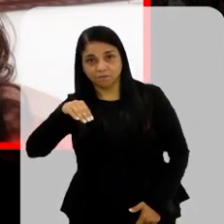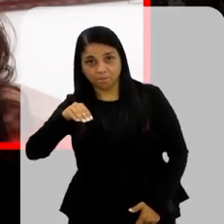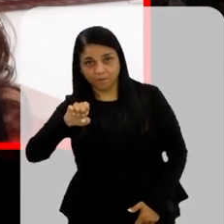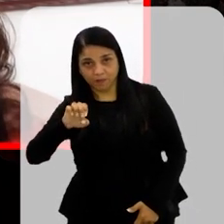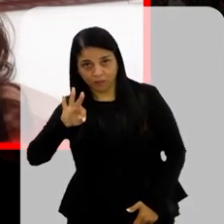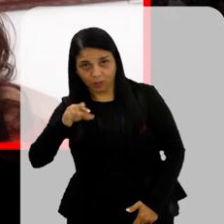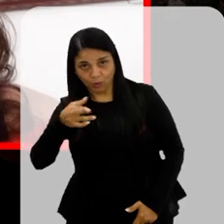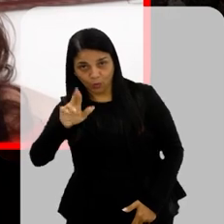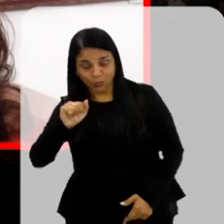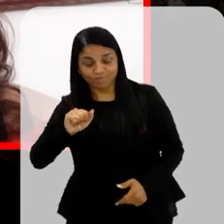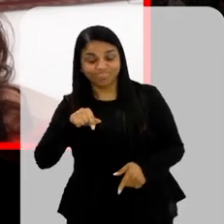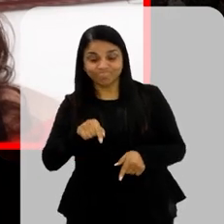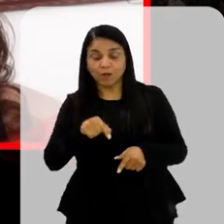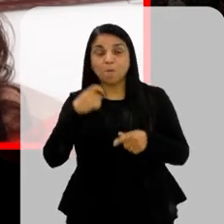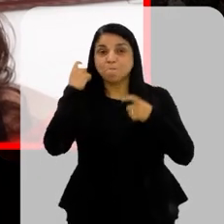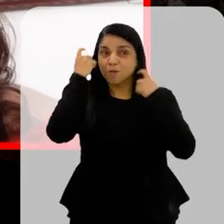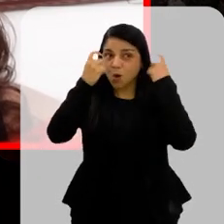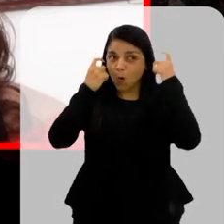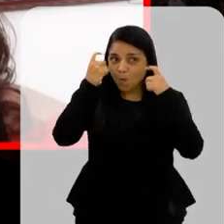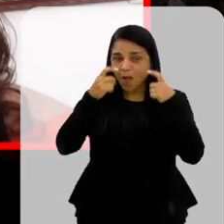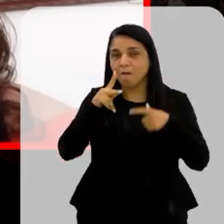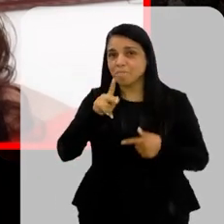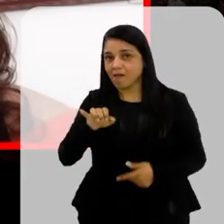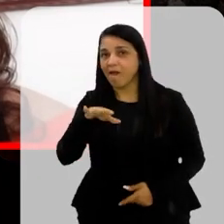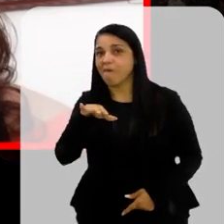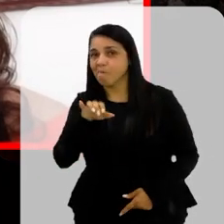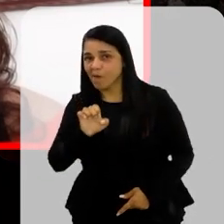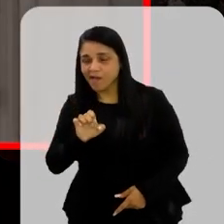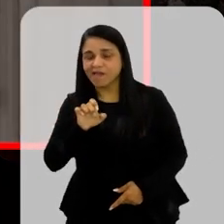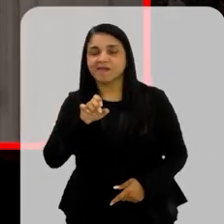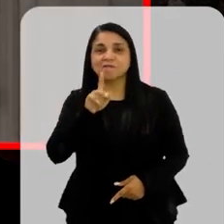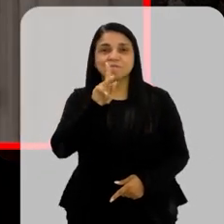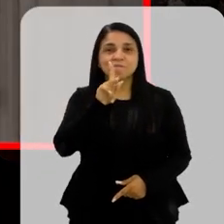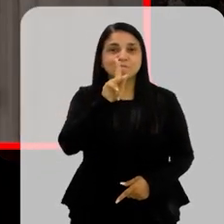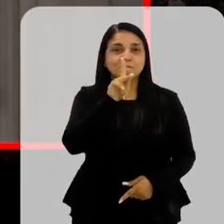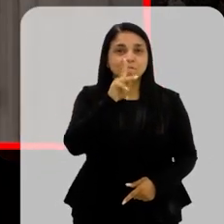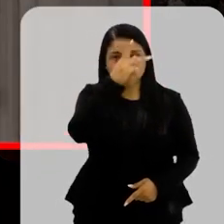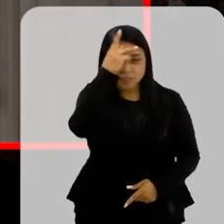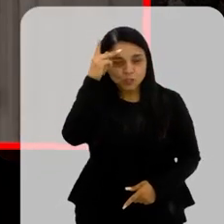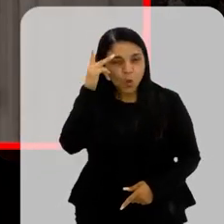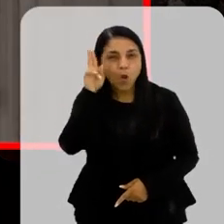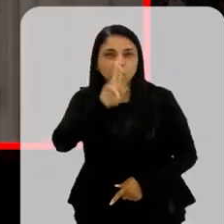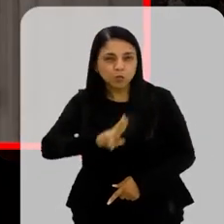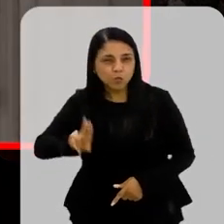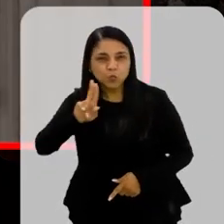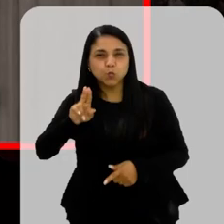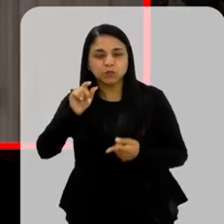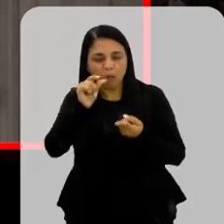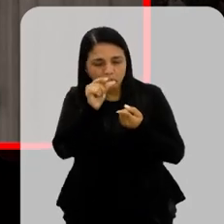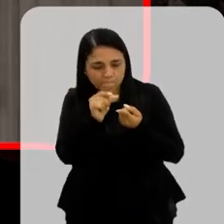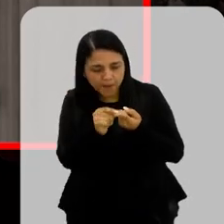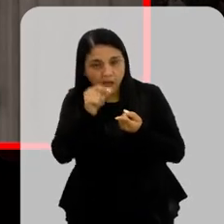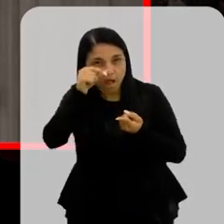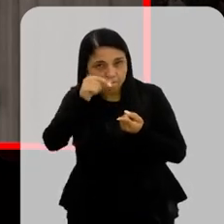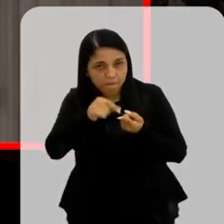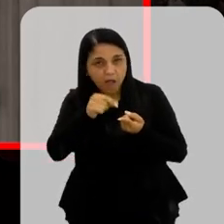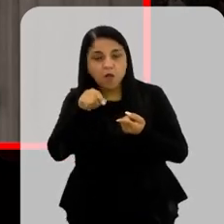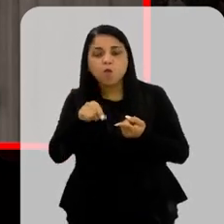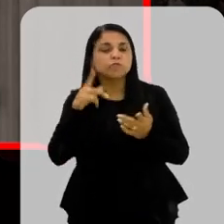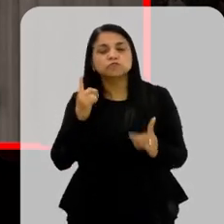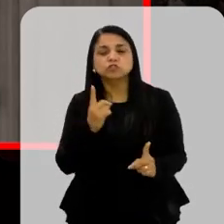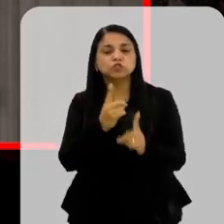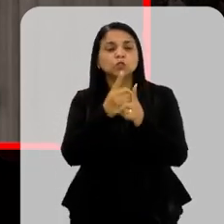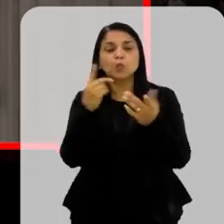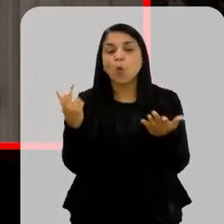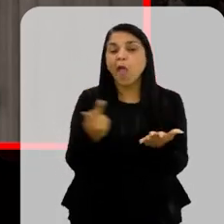precisão Deixando os pais Preocupados As pessoas que utilizam Como é que você Descobriu também Isso aí Essa empreitada